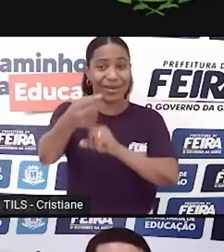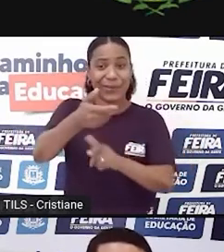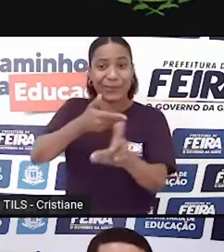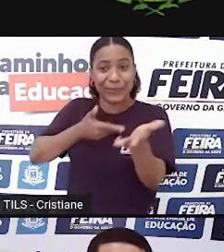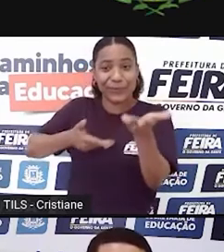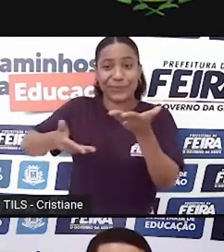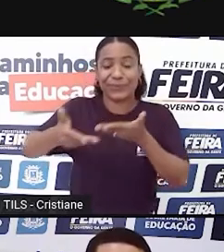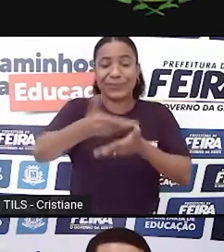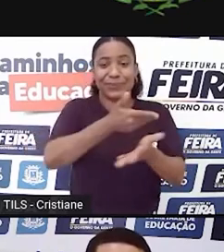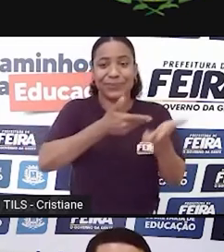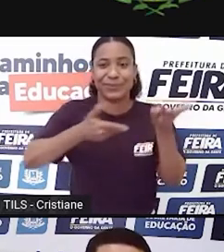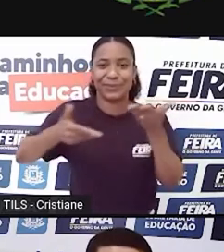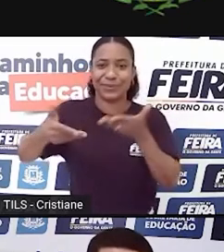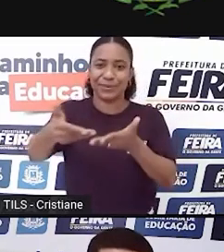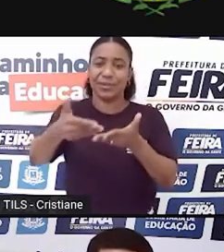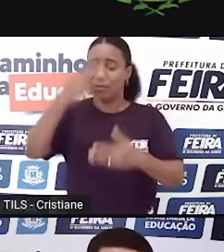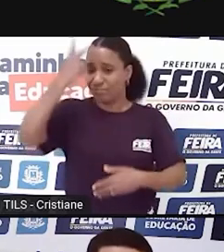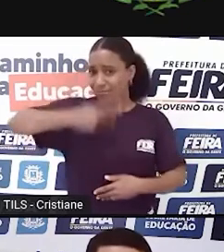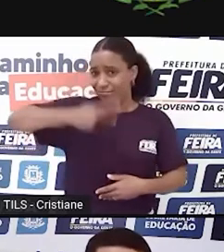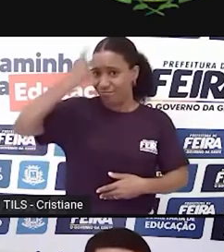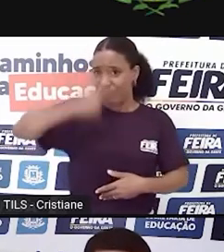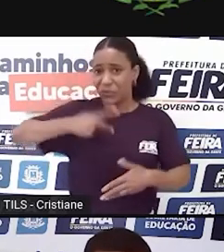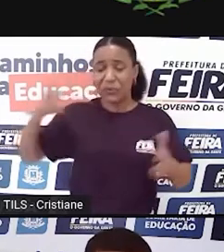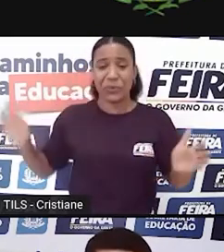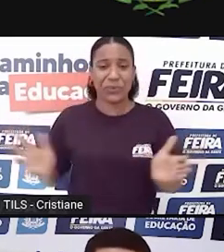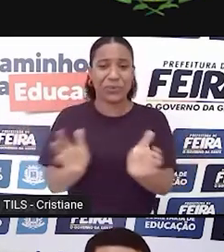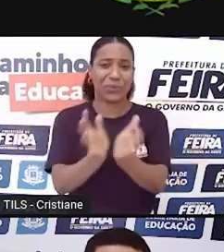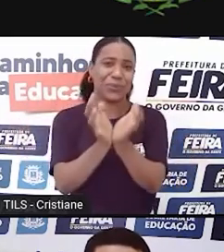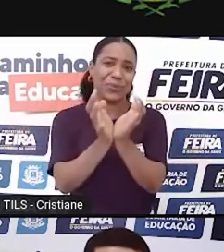engajamento individual, engajamento coletivo.